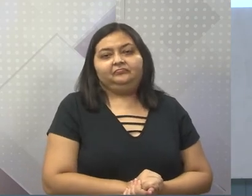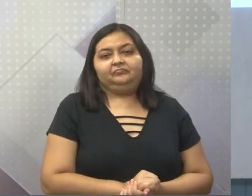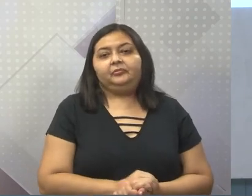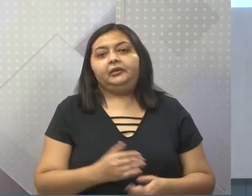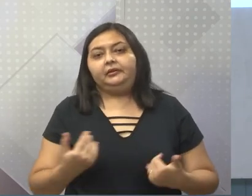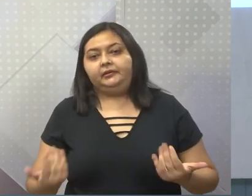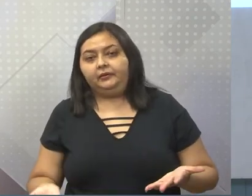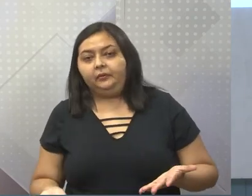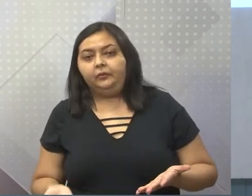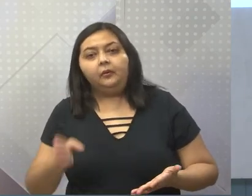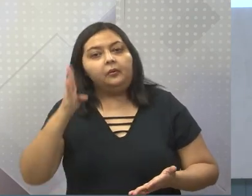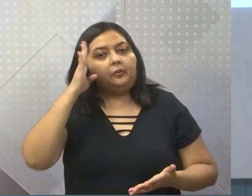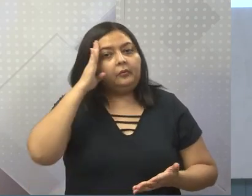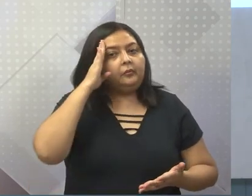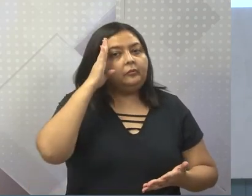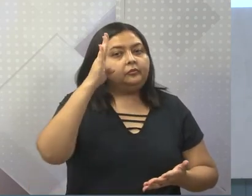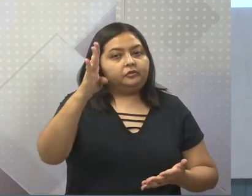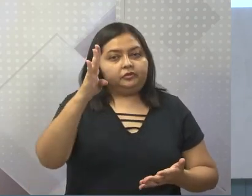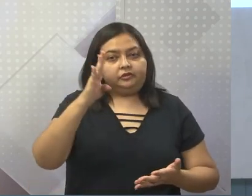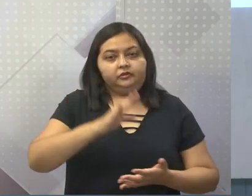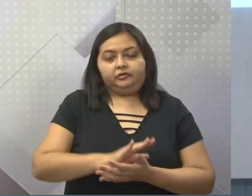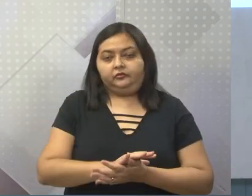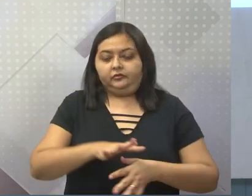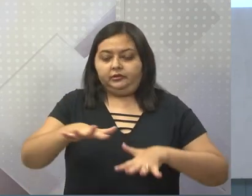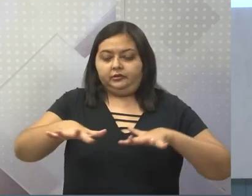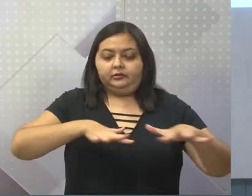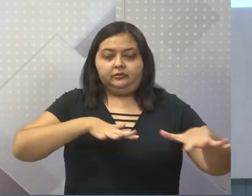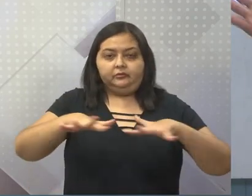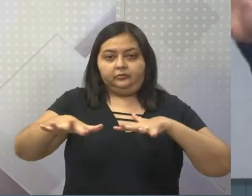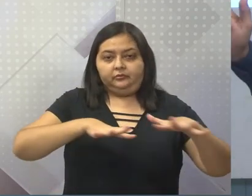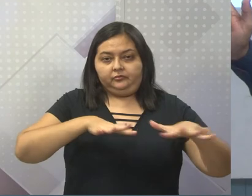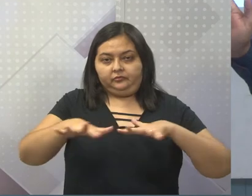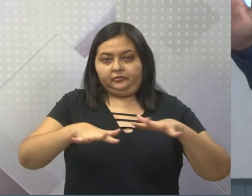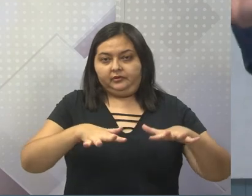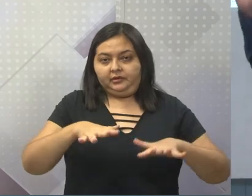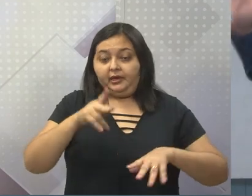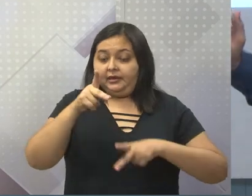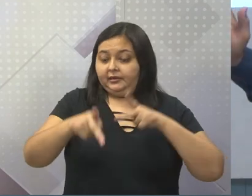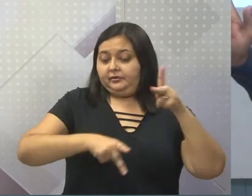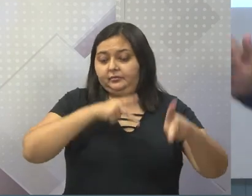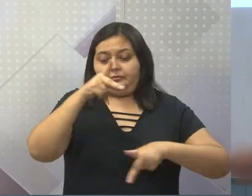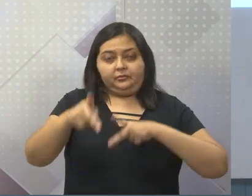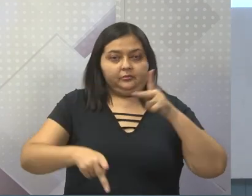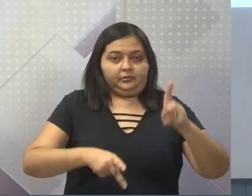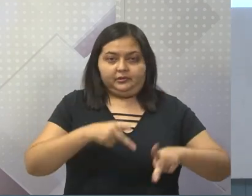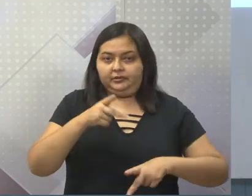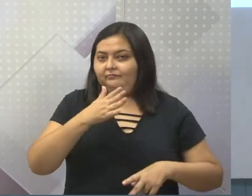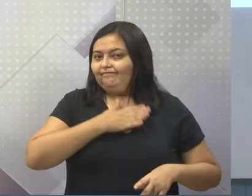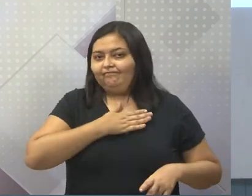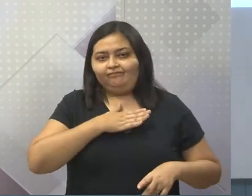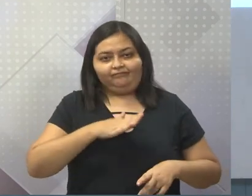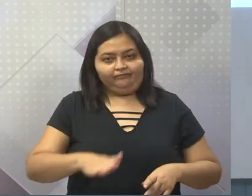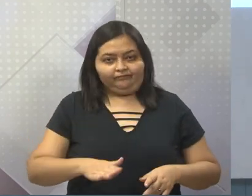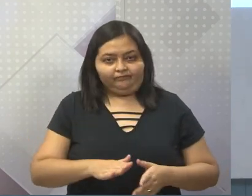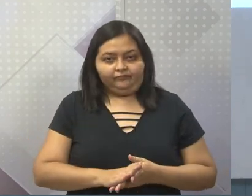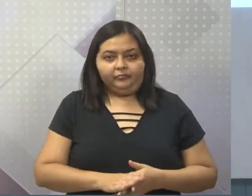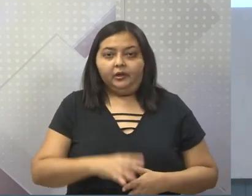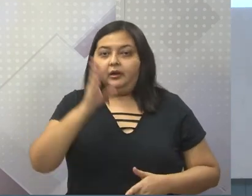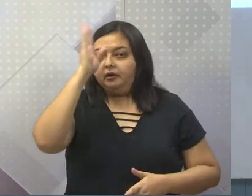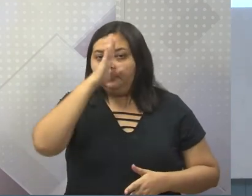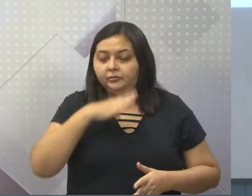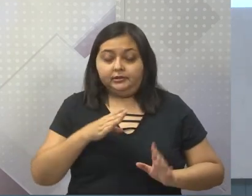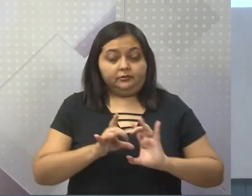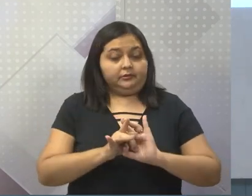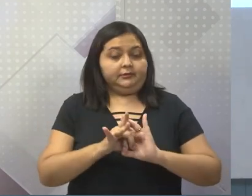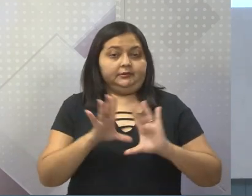isso. Os objetivos, o era o objetivo dessa inconfidência, dessa conjuração, porque o pessoal estava indignado com essa situação, era justamente a independência do Brasil,